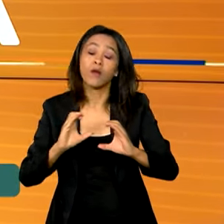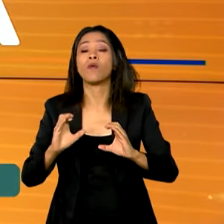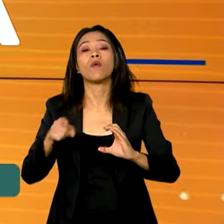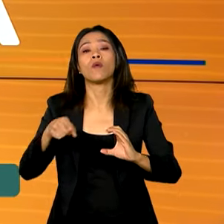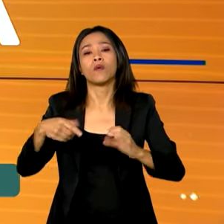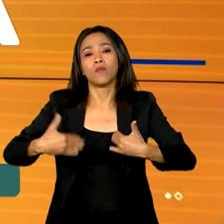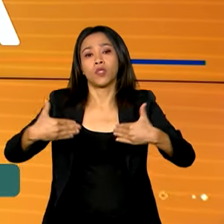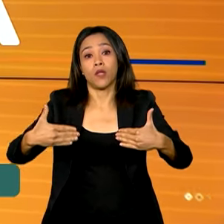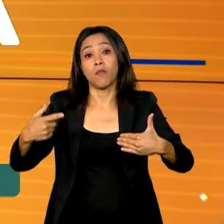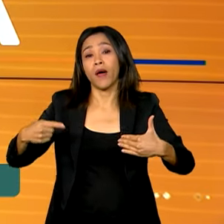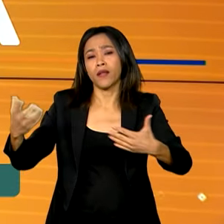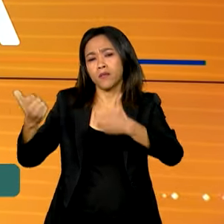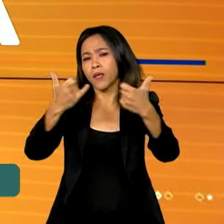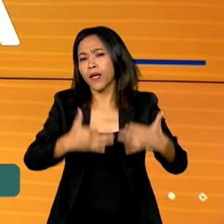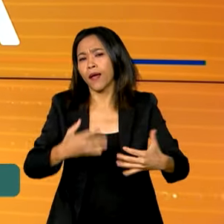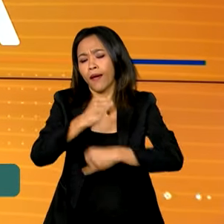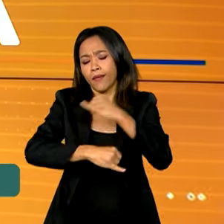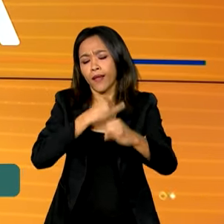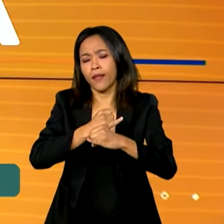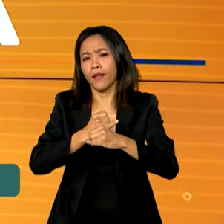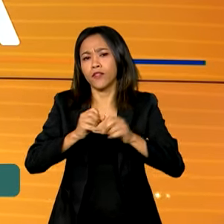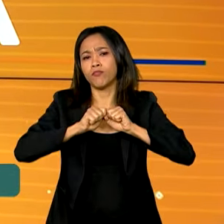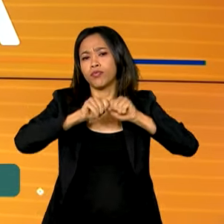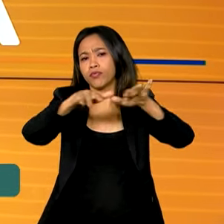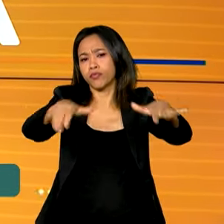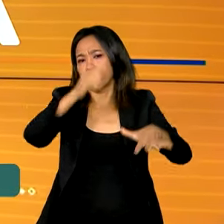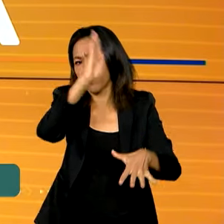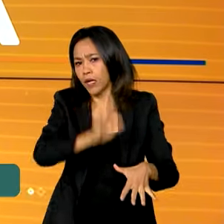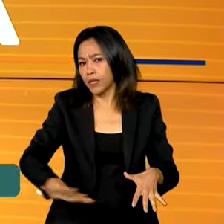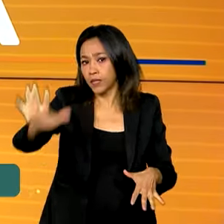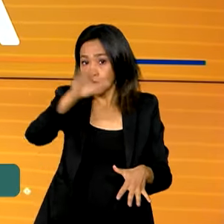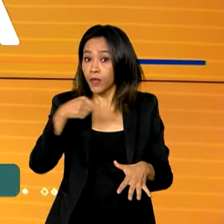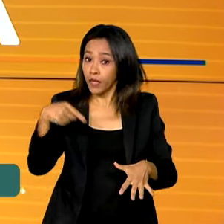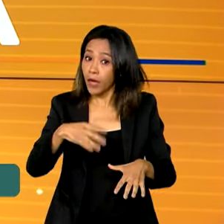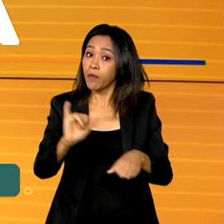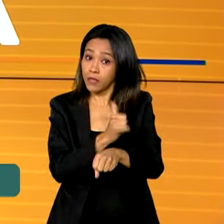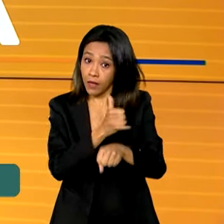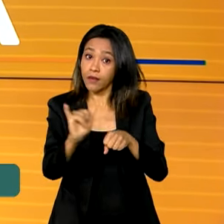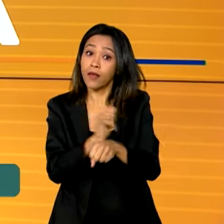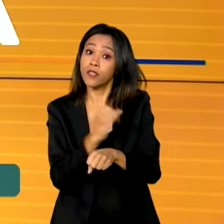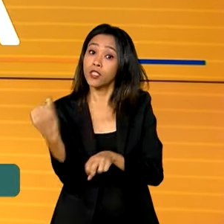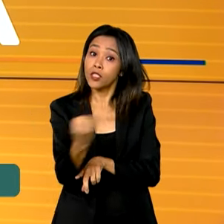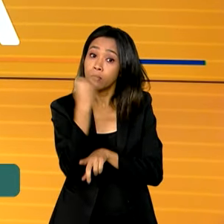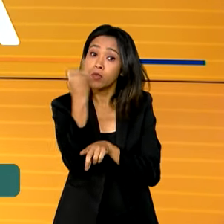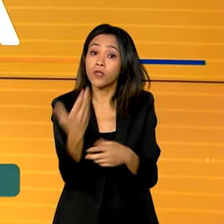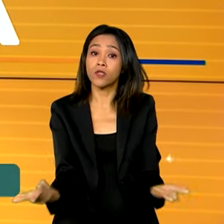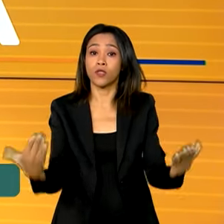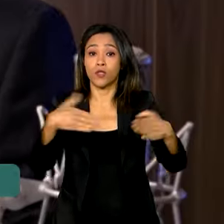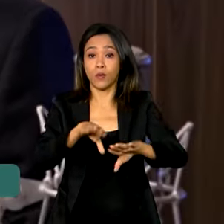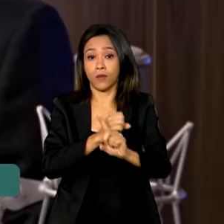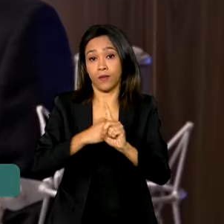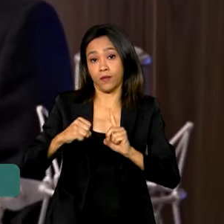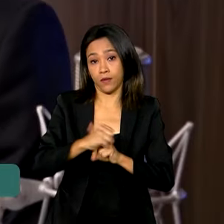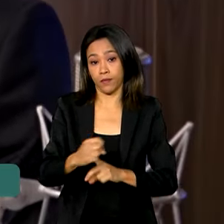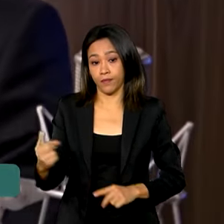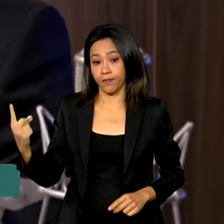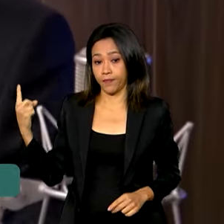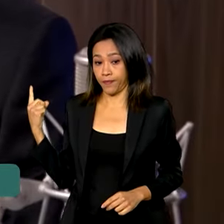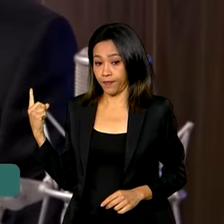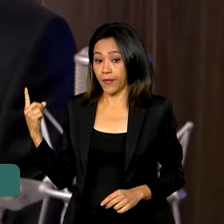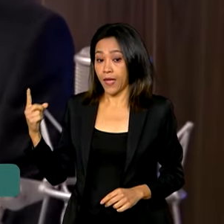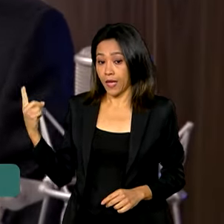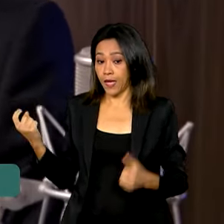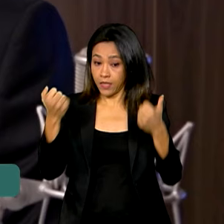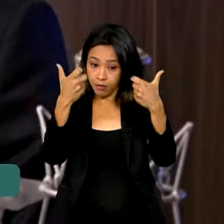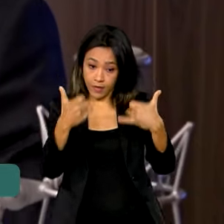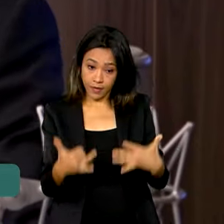brasileiros e ressaltou que a inclusão digital é uma importante ferramenta de inclusão social. E a gente sabe o